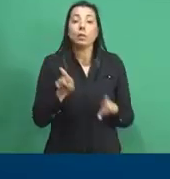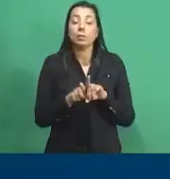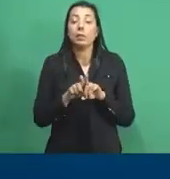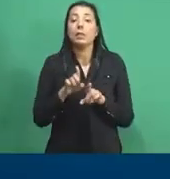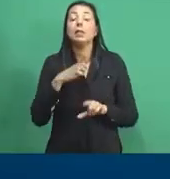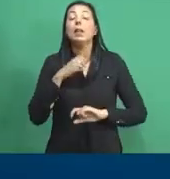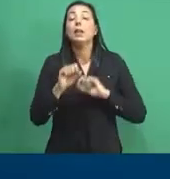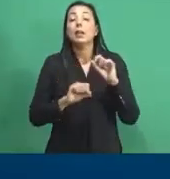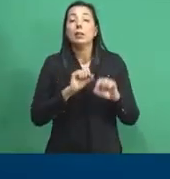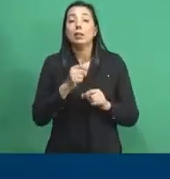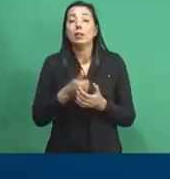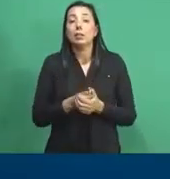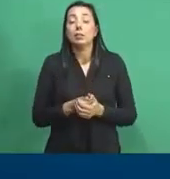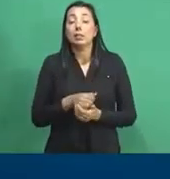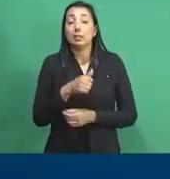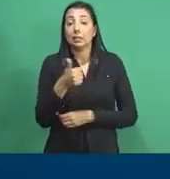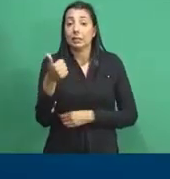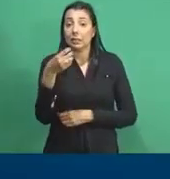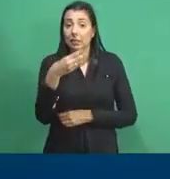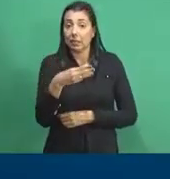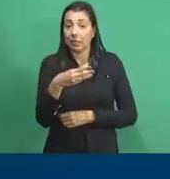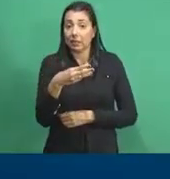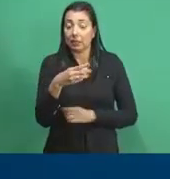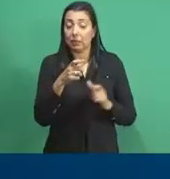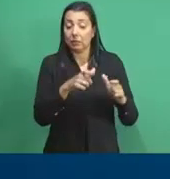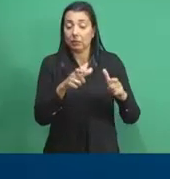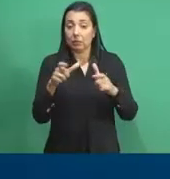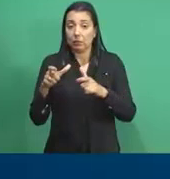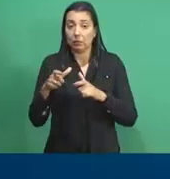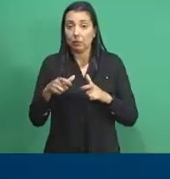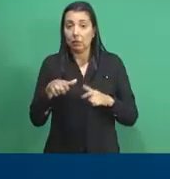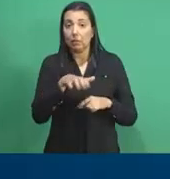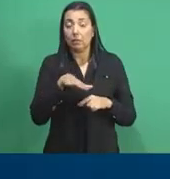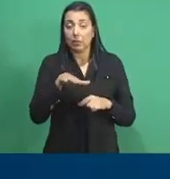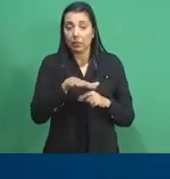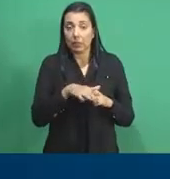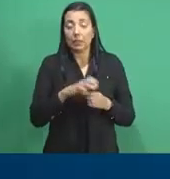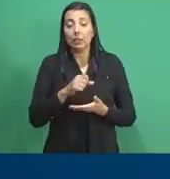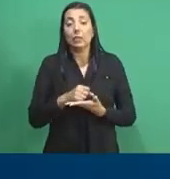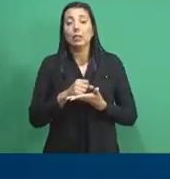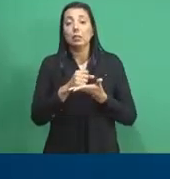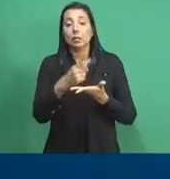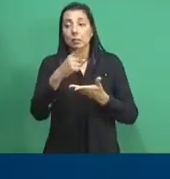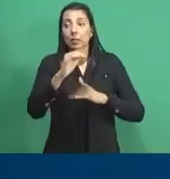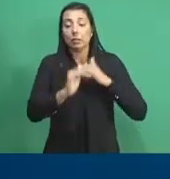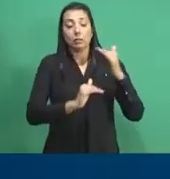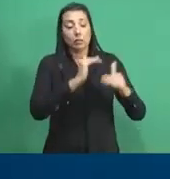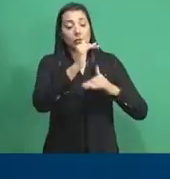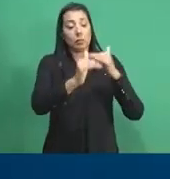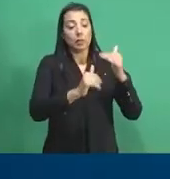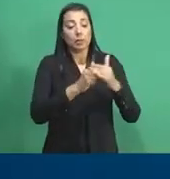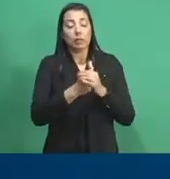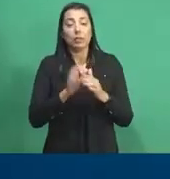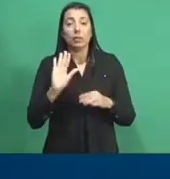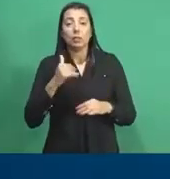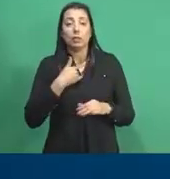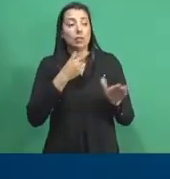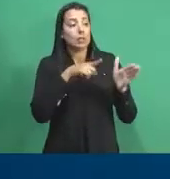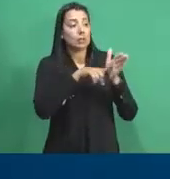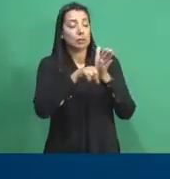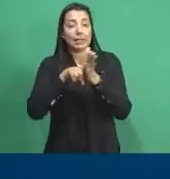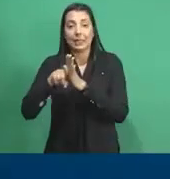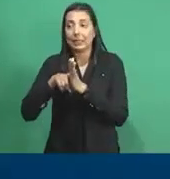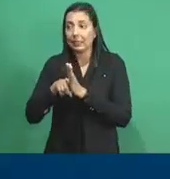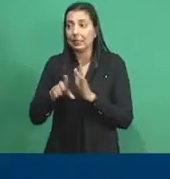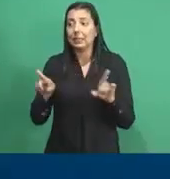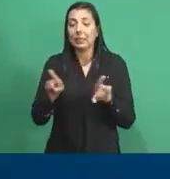nós também temos 13 reservas, 13 áreas de apoio para o desenvolvimento de nossas pesquisas,